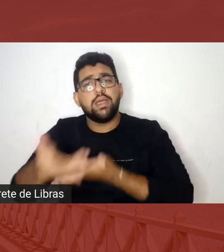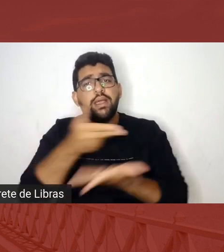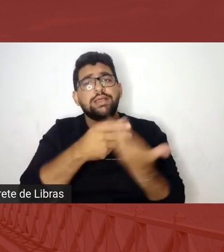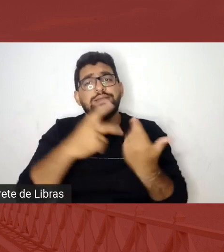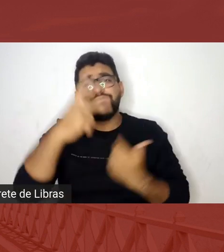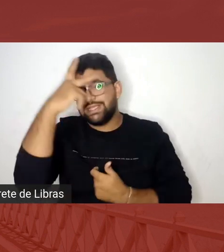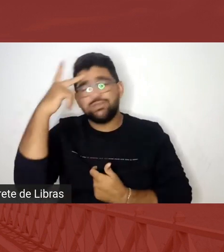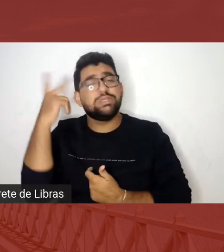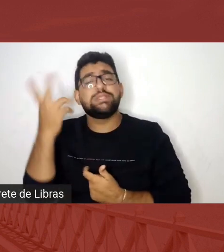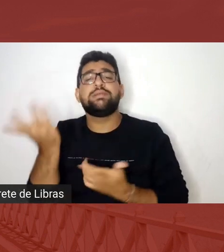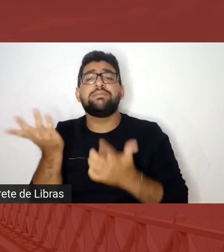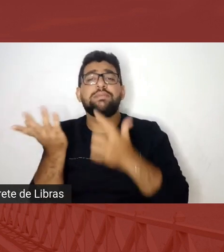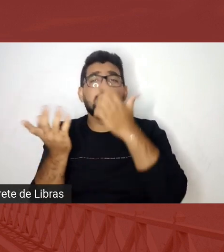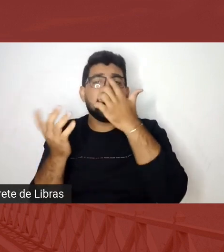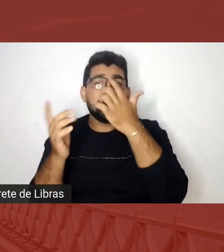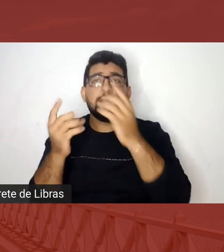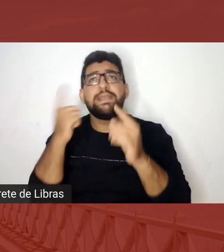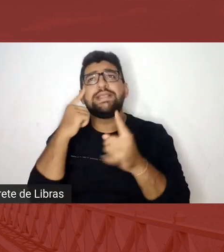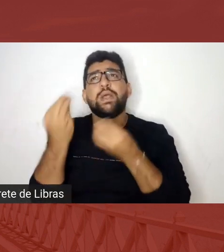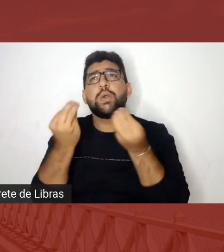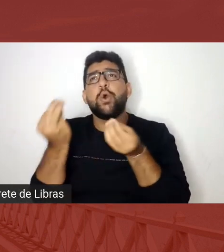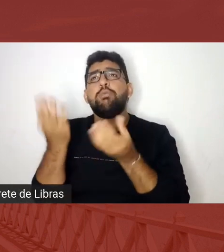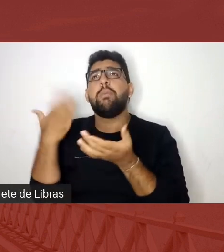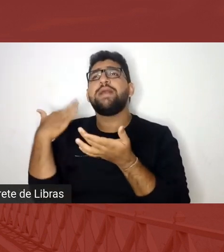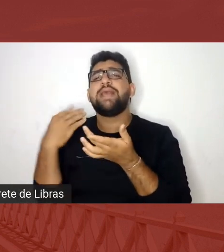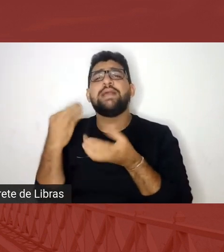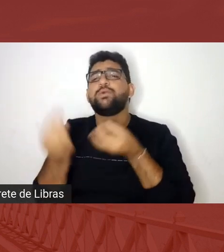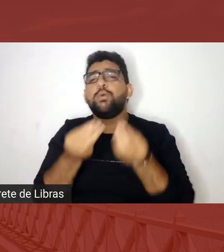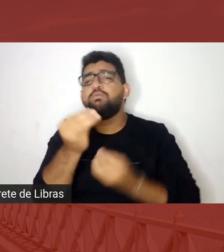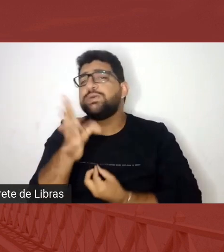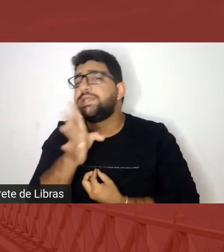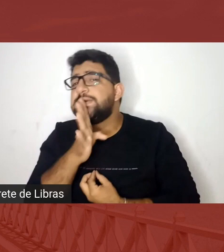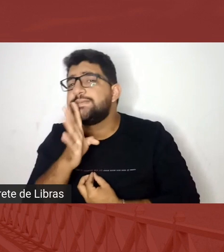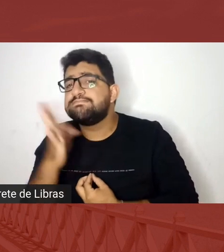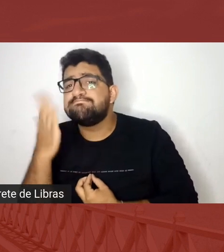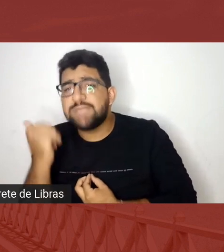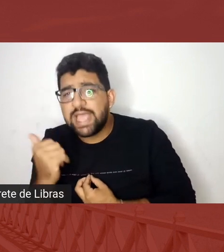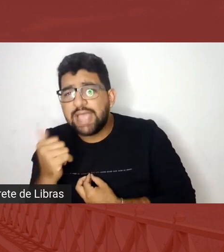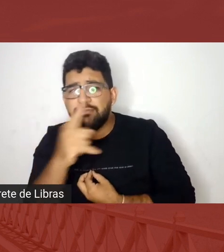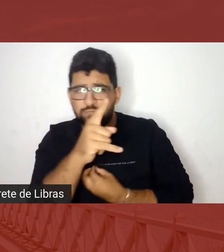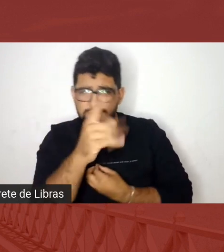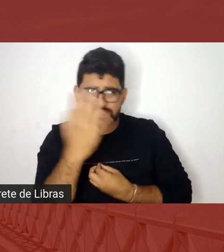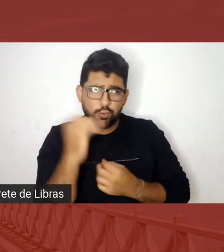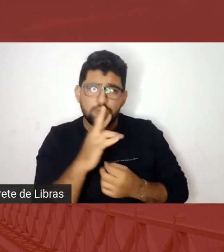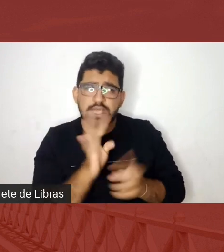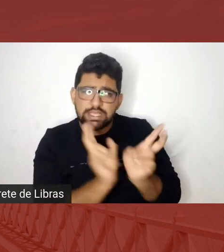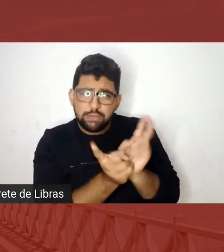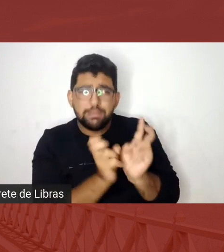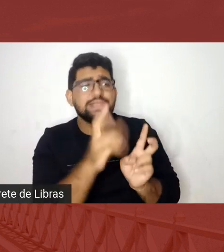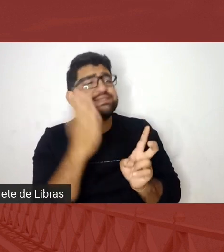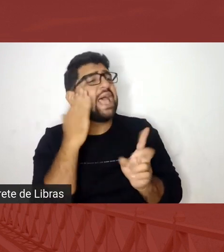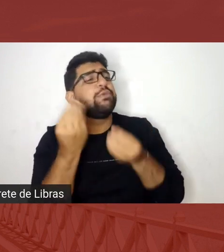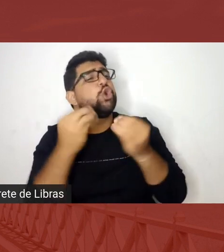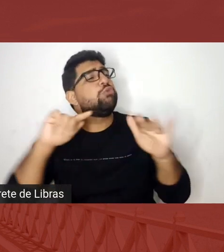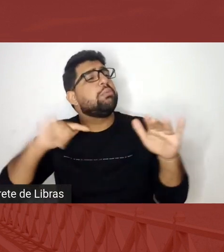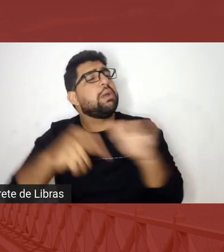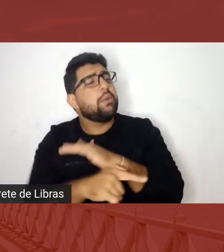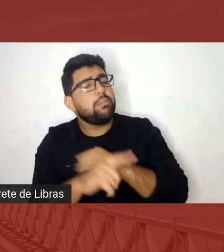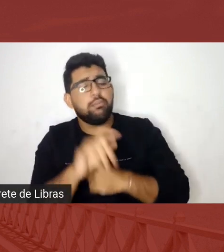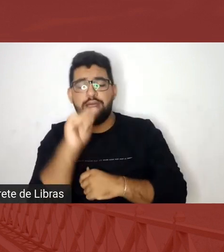você, ah, mas peraí, como é que é? Como é que você sabe, dia, foi a capoeira, mas você sabe o que que capoeira? Sabe o é capoeira angola?